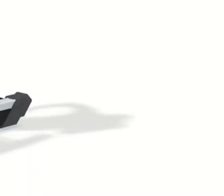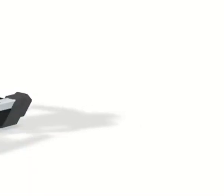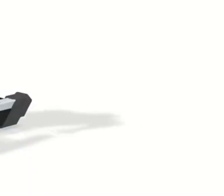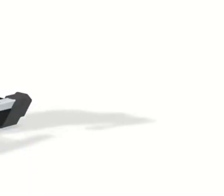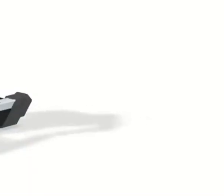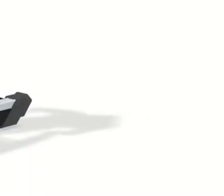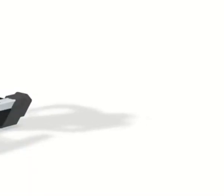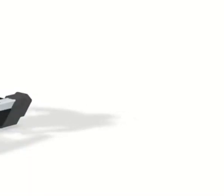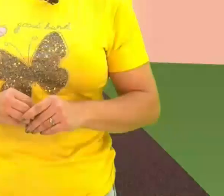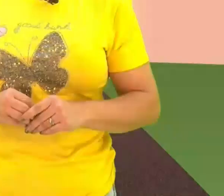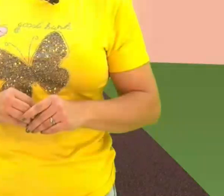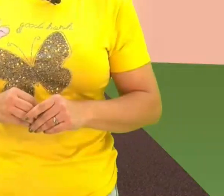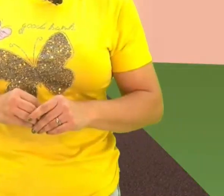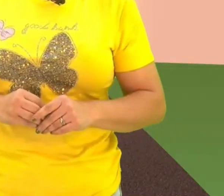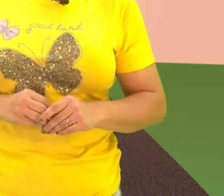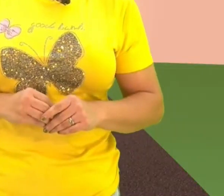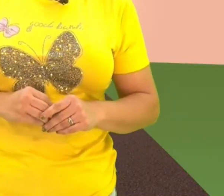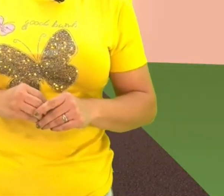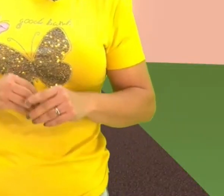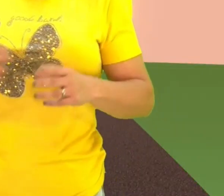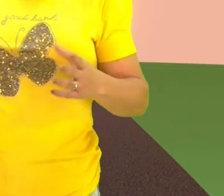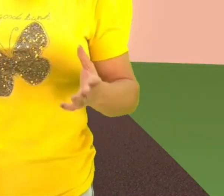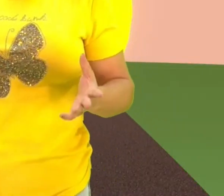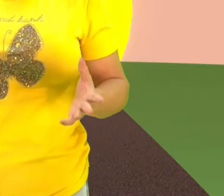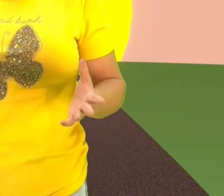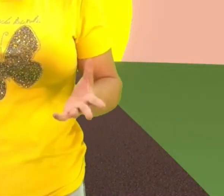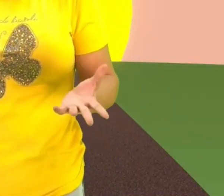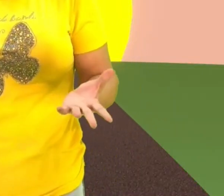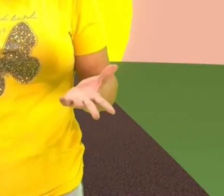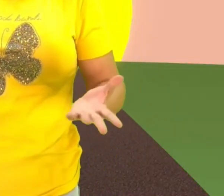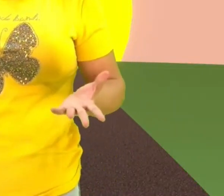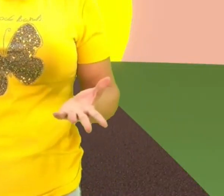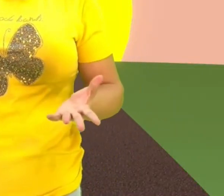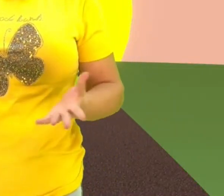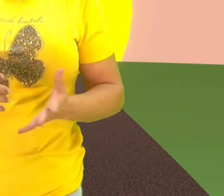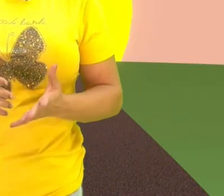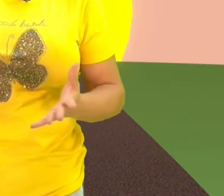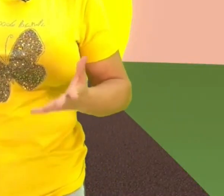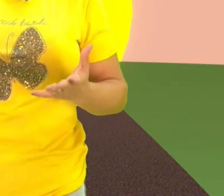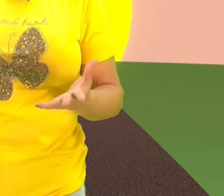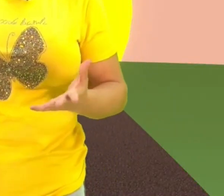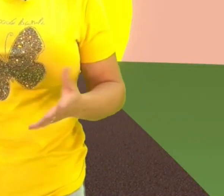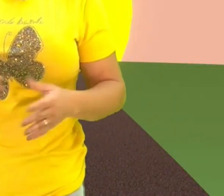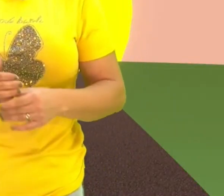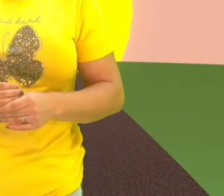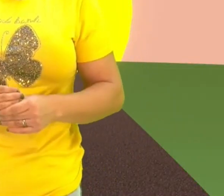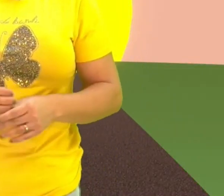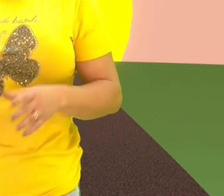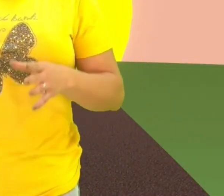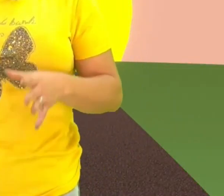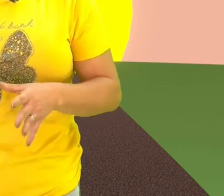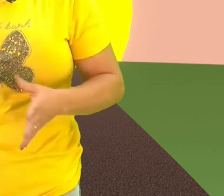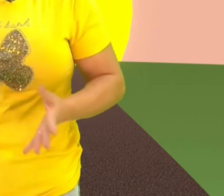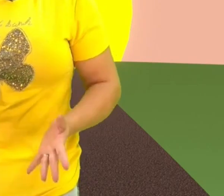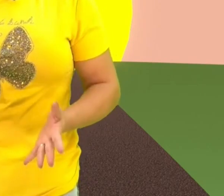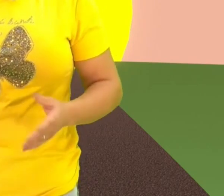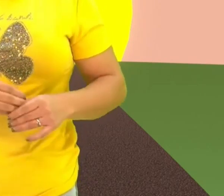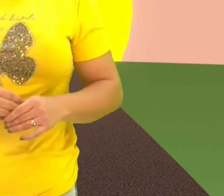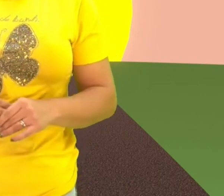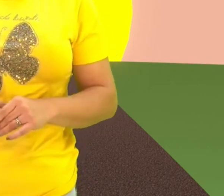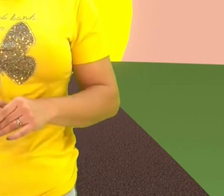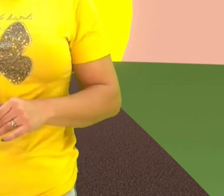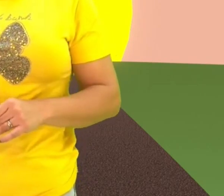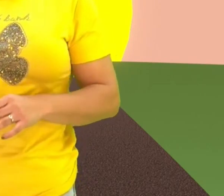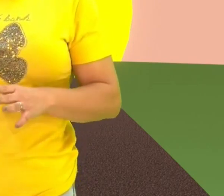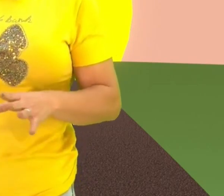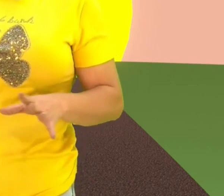olhares diferenciados e que podem deixar a outra pessoa deslocada, constrangida. Por outro lado,